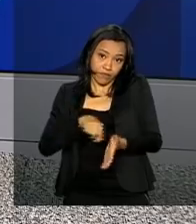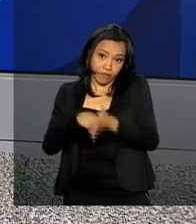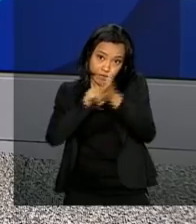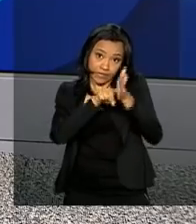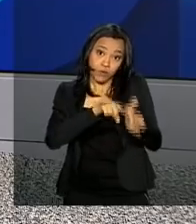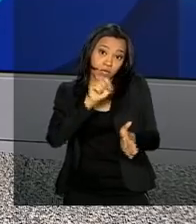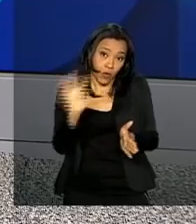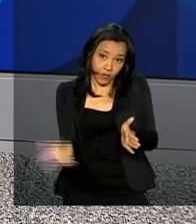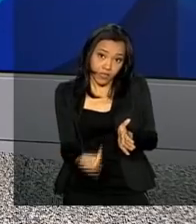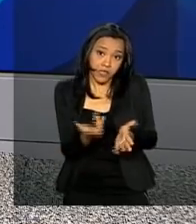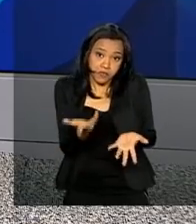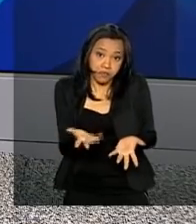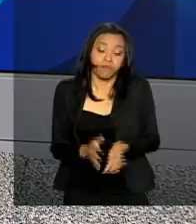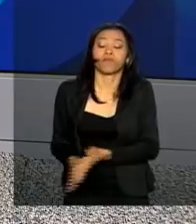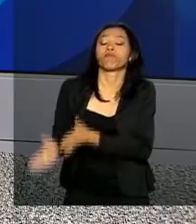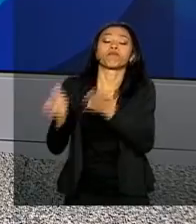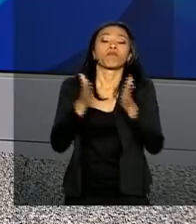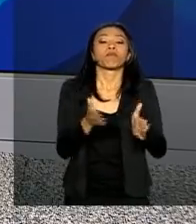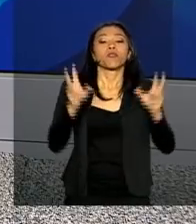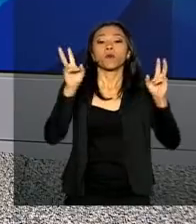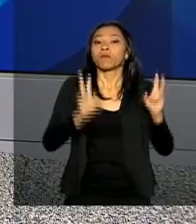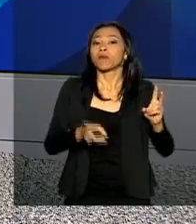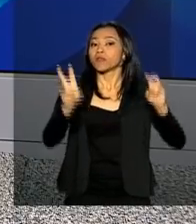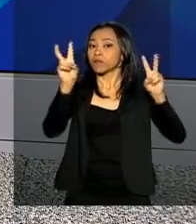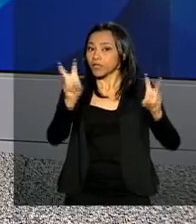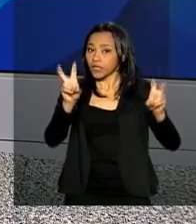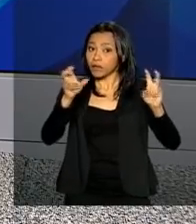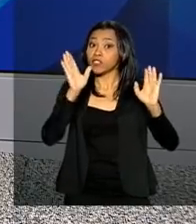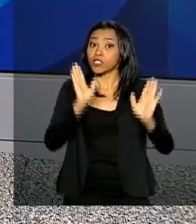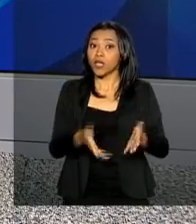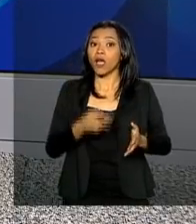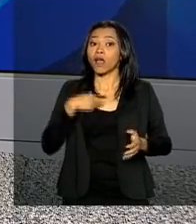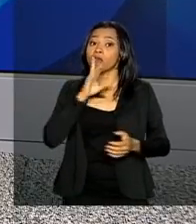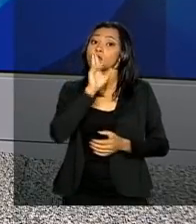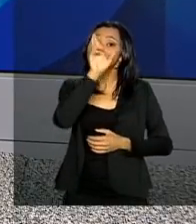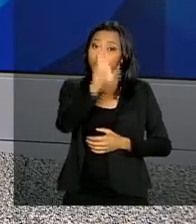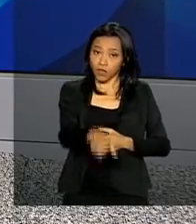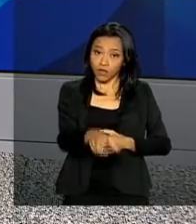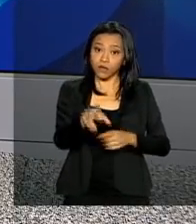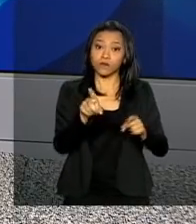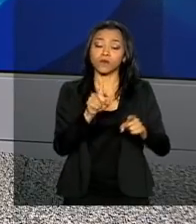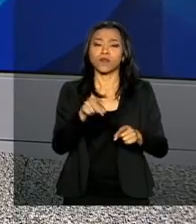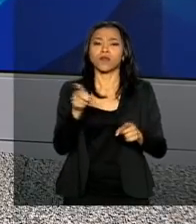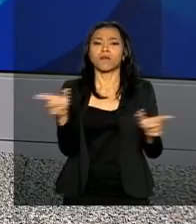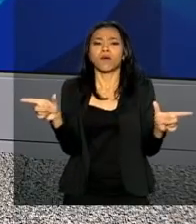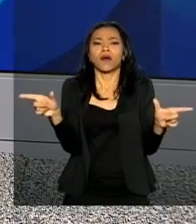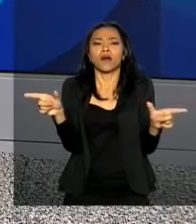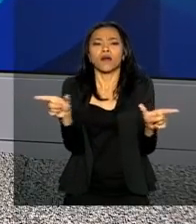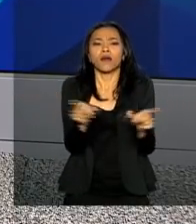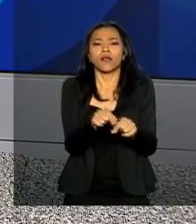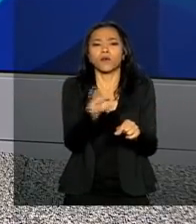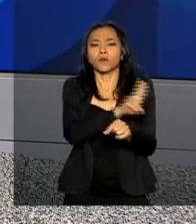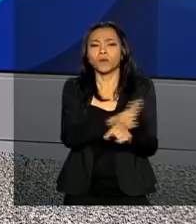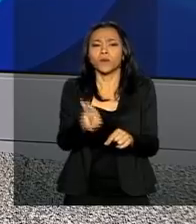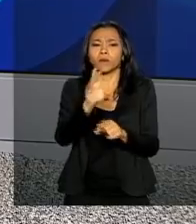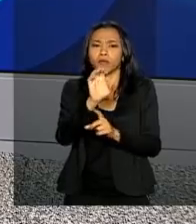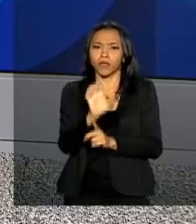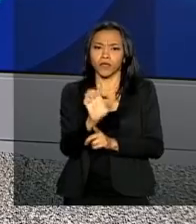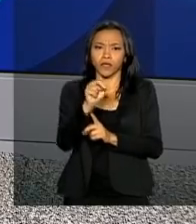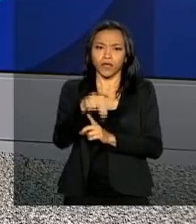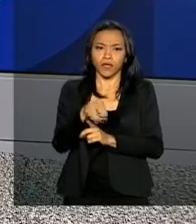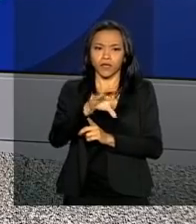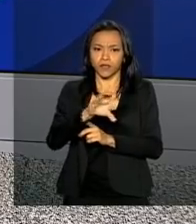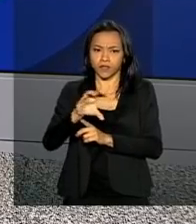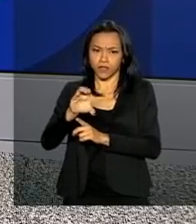E ainda sobre educação, saiu o resultado do Exame Nacional para Certificação de Competências de Jovens e Adultos,